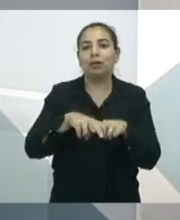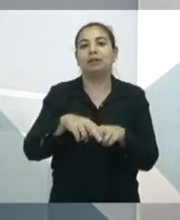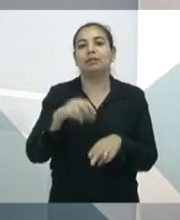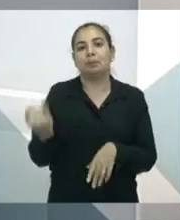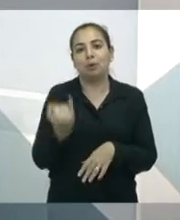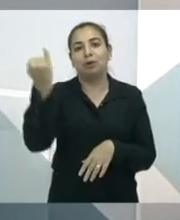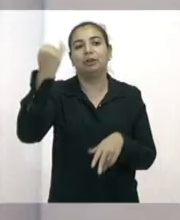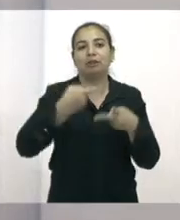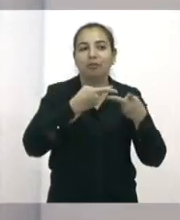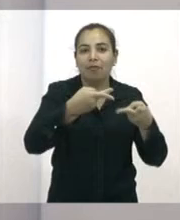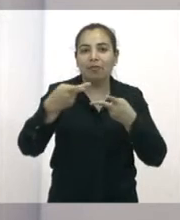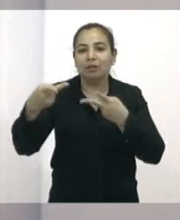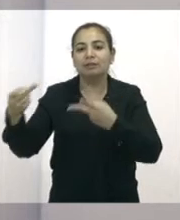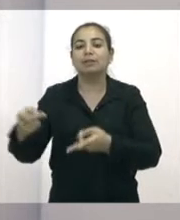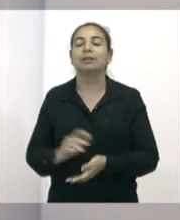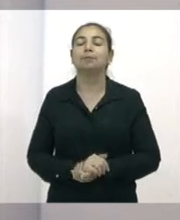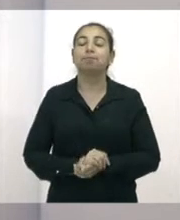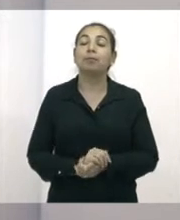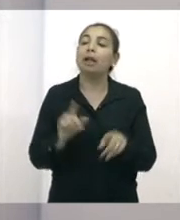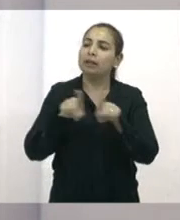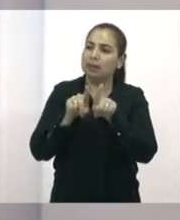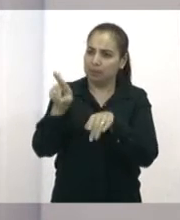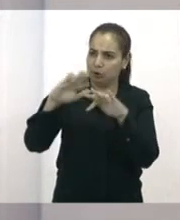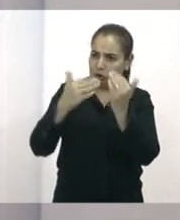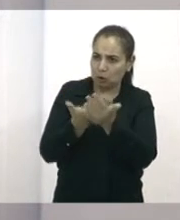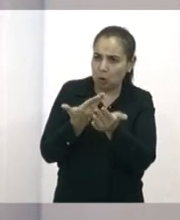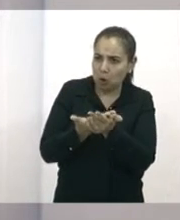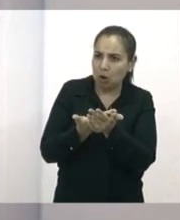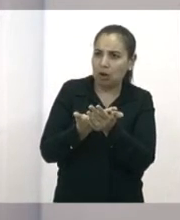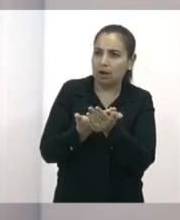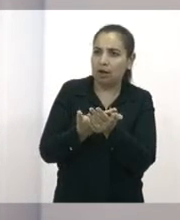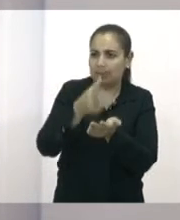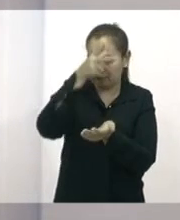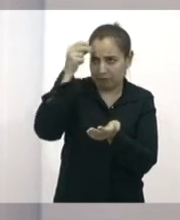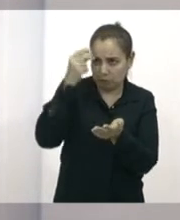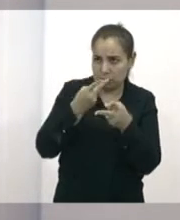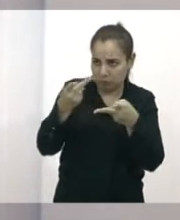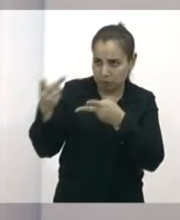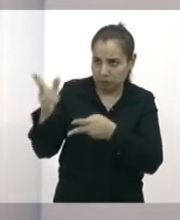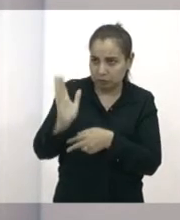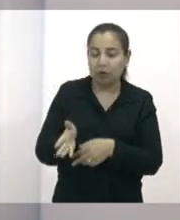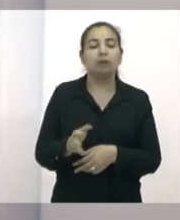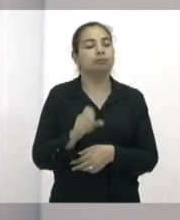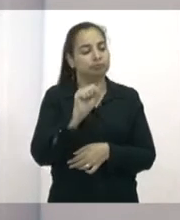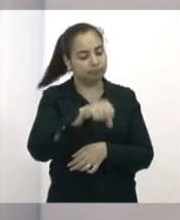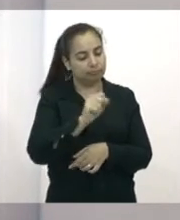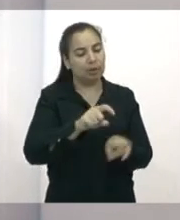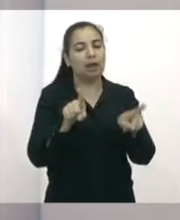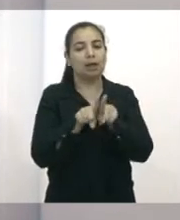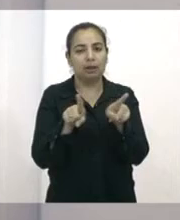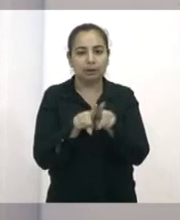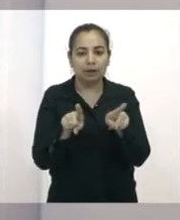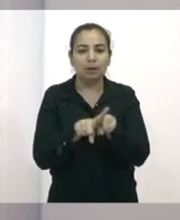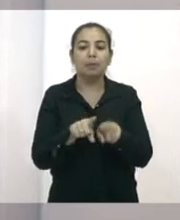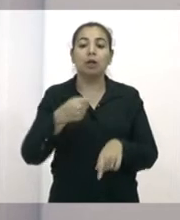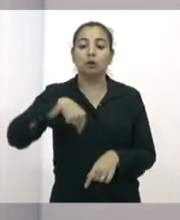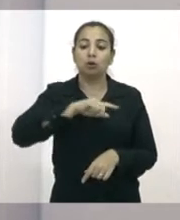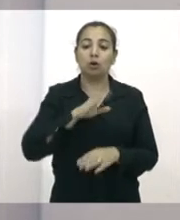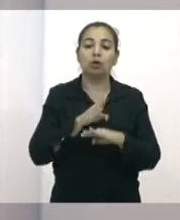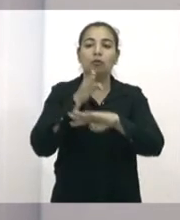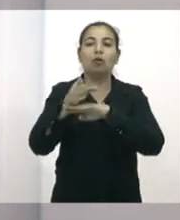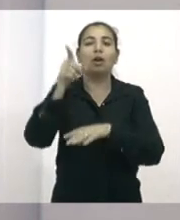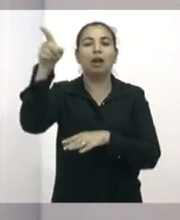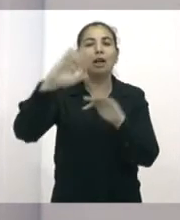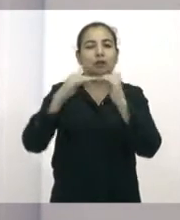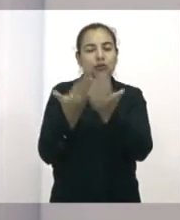municipais aqui de Fortaleza? Também temos visitado escolas municipais. Inclusive, recentemente, nós visitamos uma lá no Cacipesca